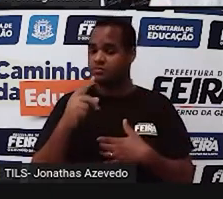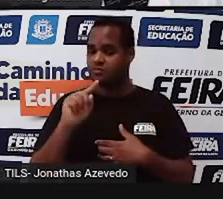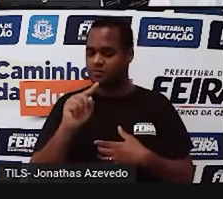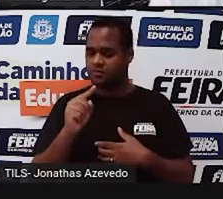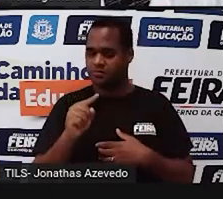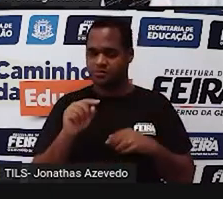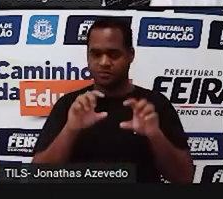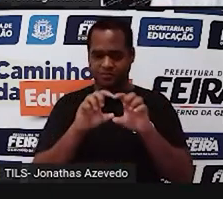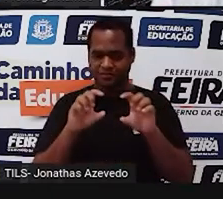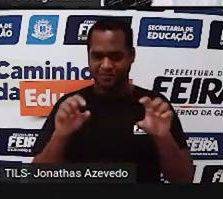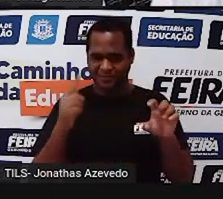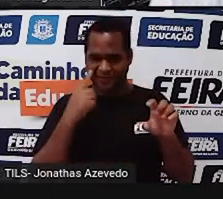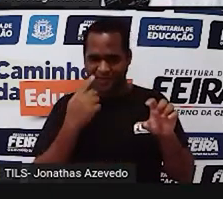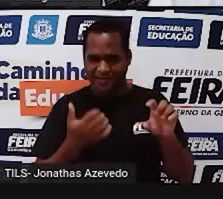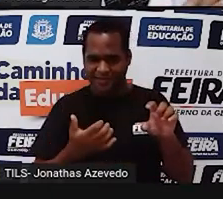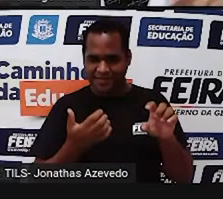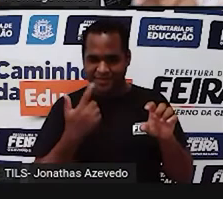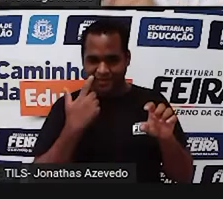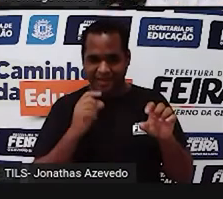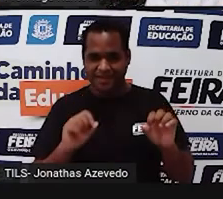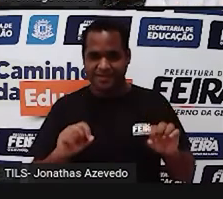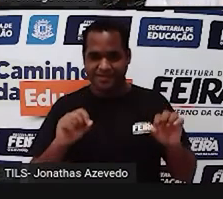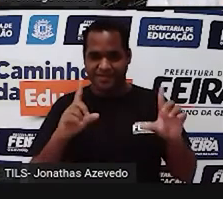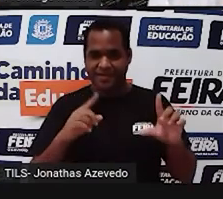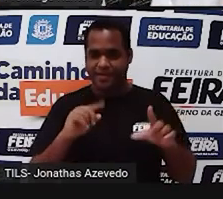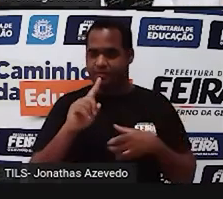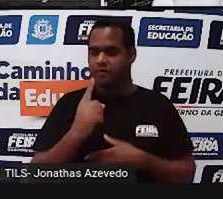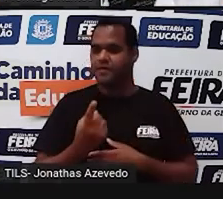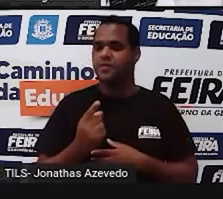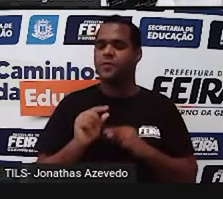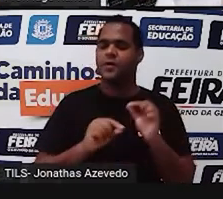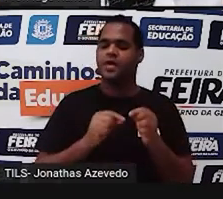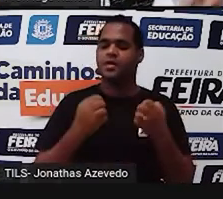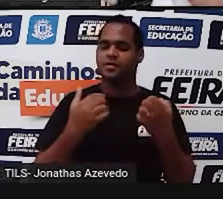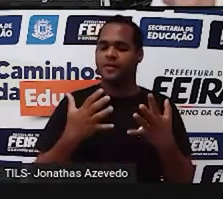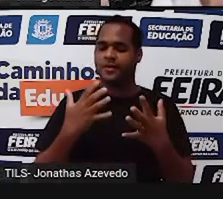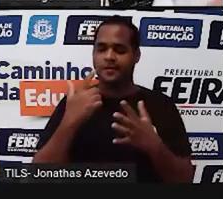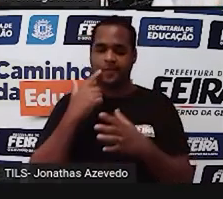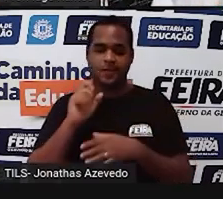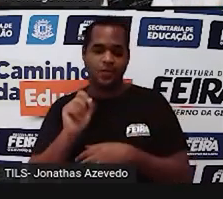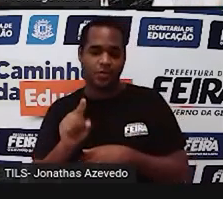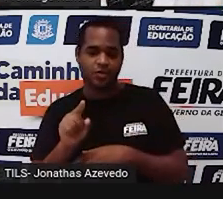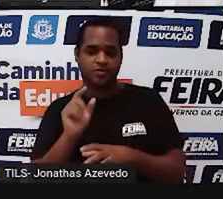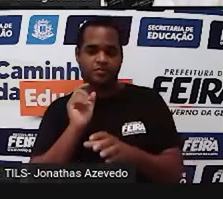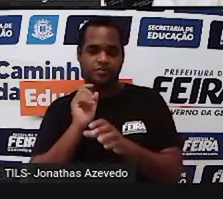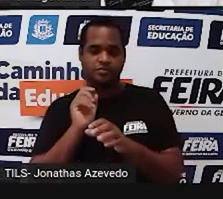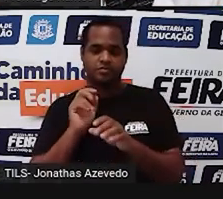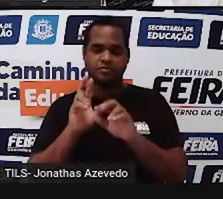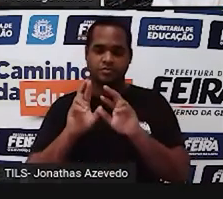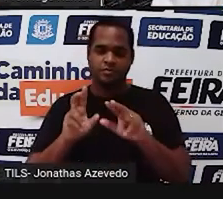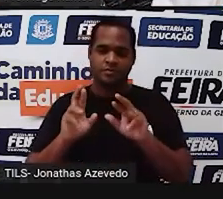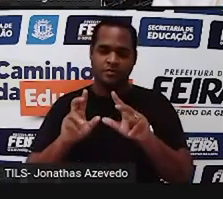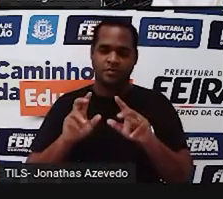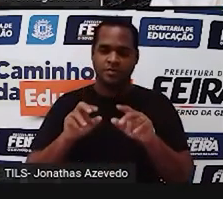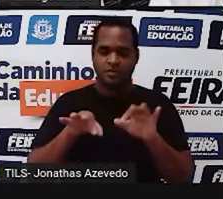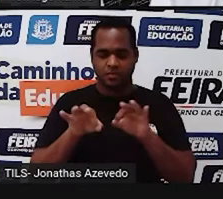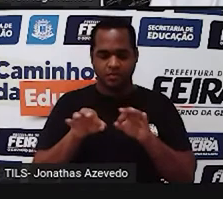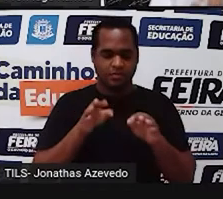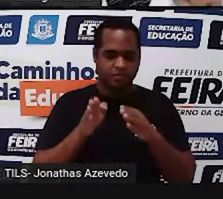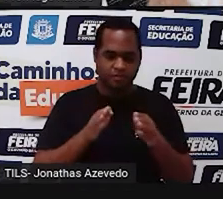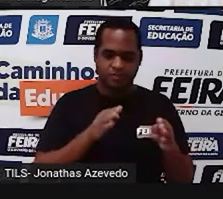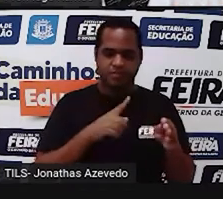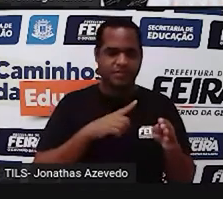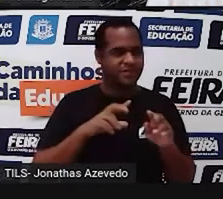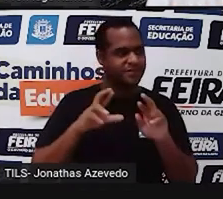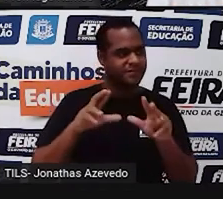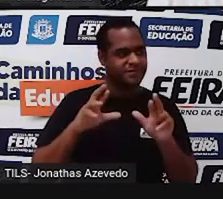nessa calculadora que está aí na tela, essa vírgula, na verdade, tem a função do ponto de separar as ordens do número, né? E